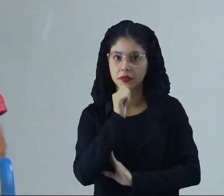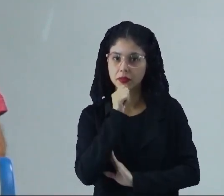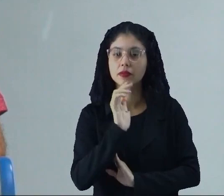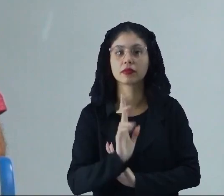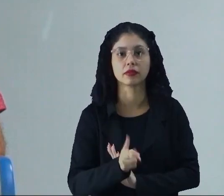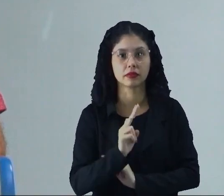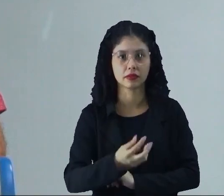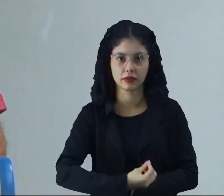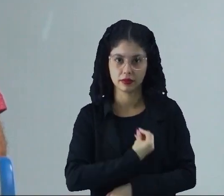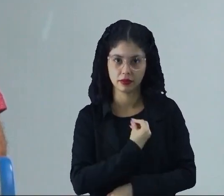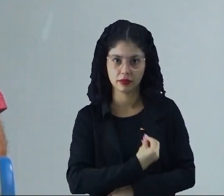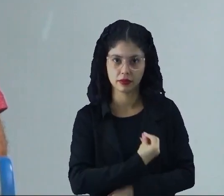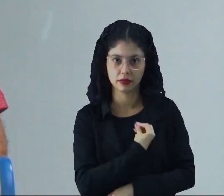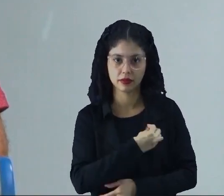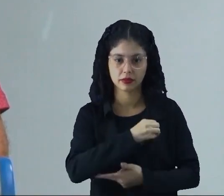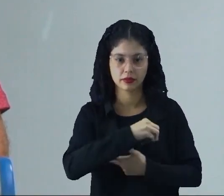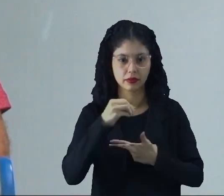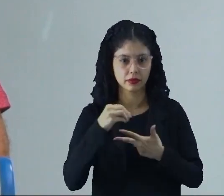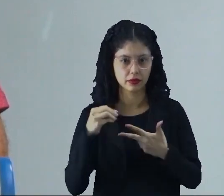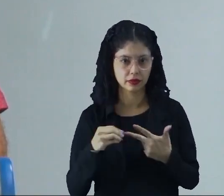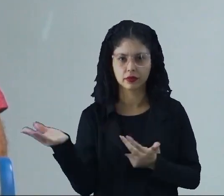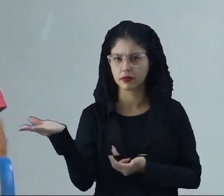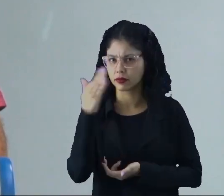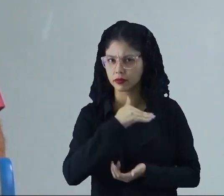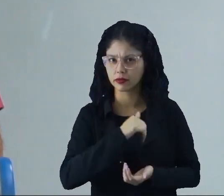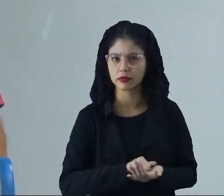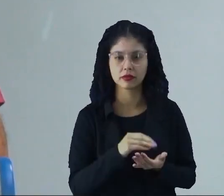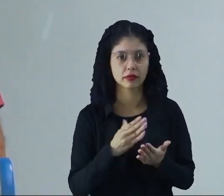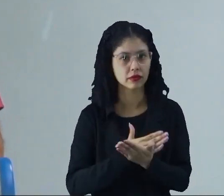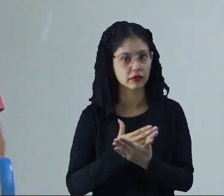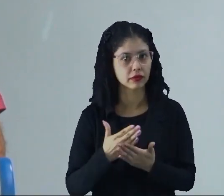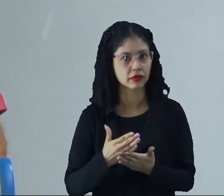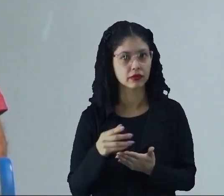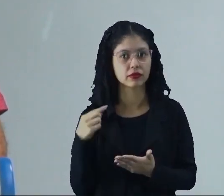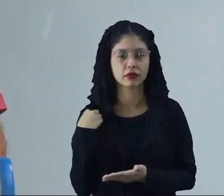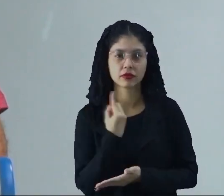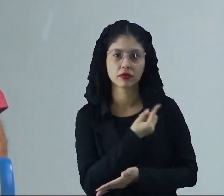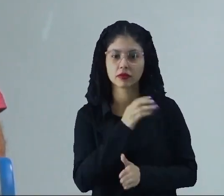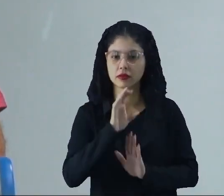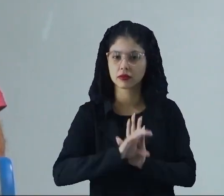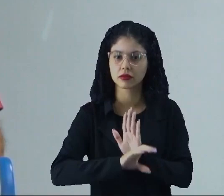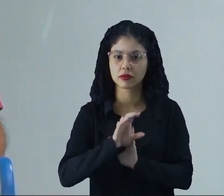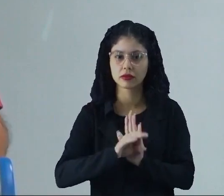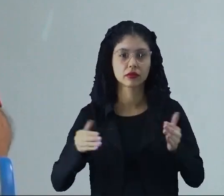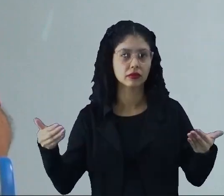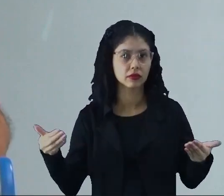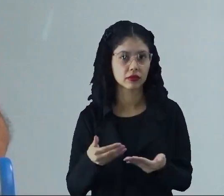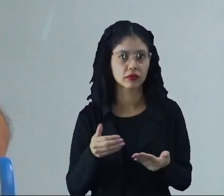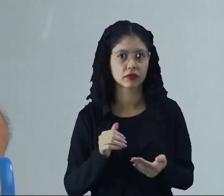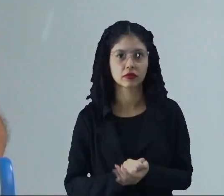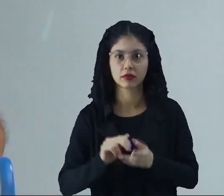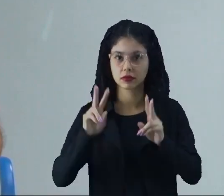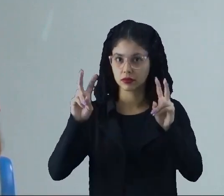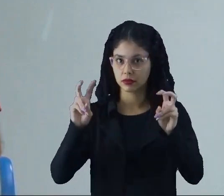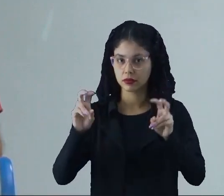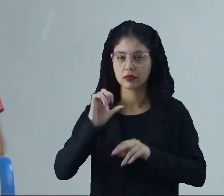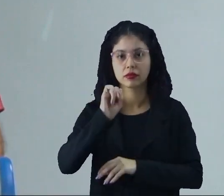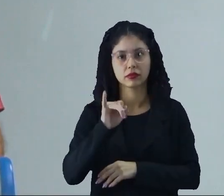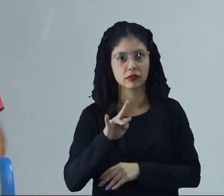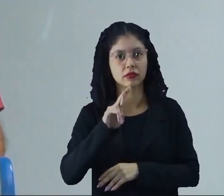sempre presentes no Enem. Vamos lá então? Vamos começar com o nosso conteúdo então agora que é sobre